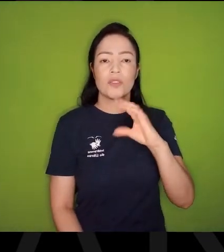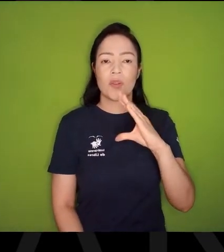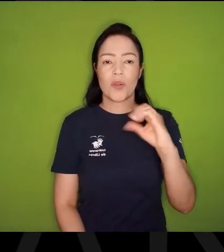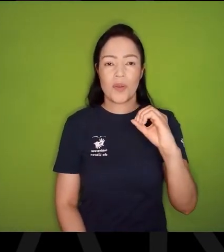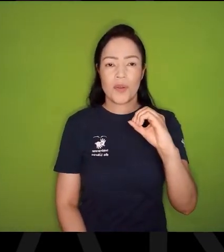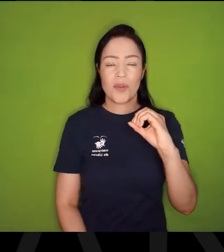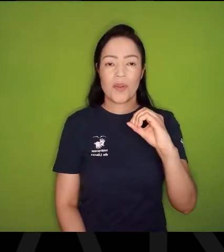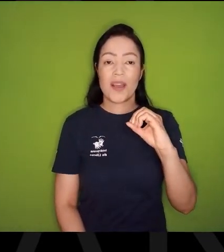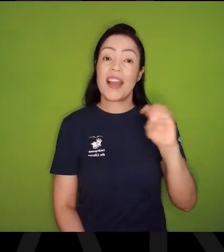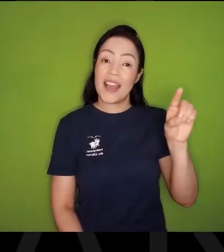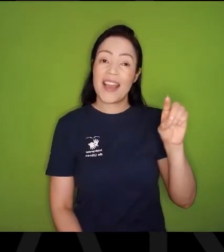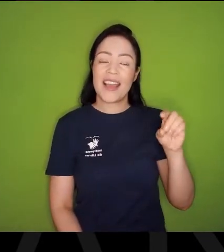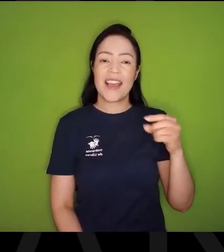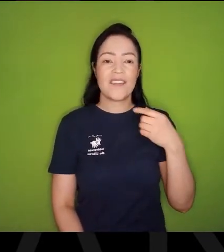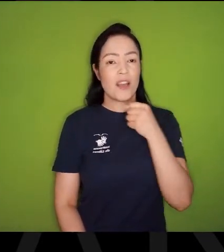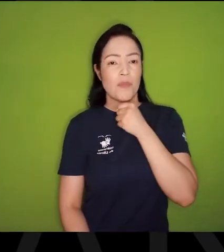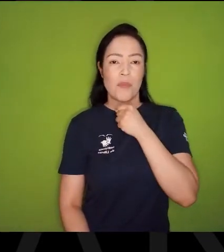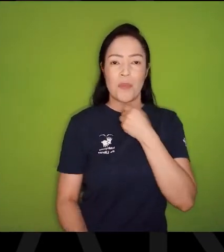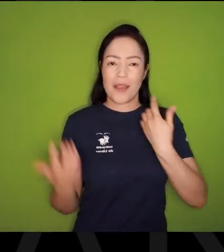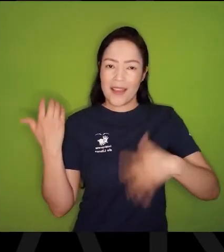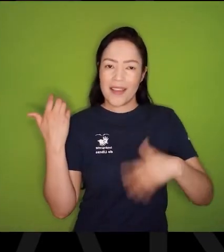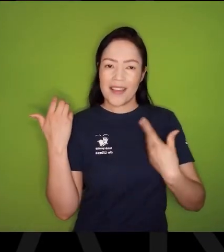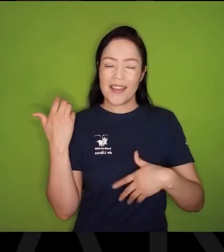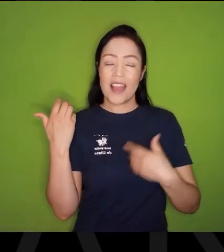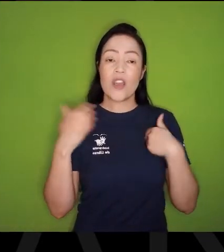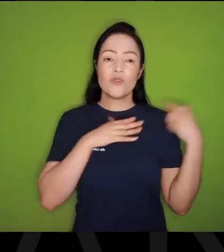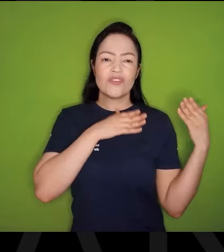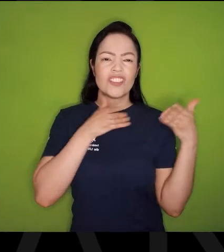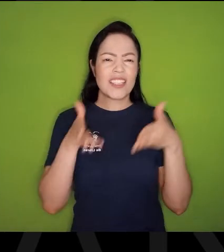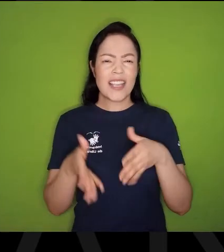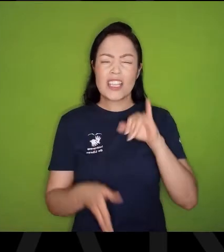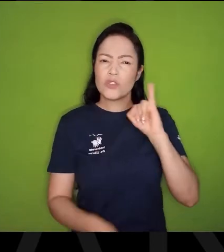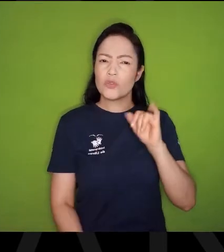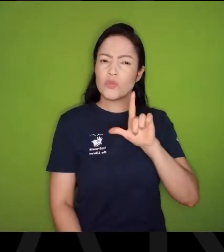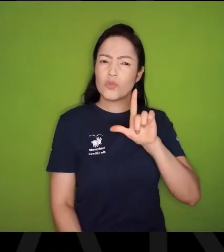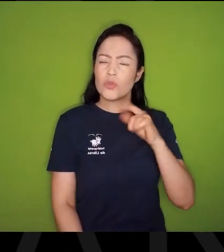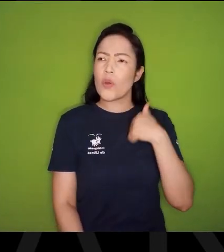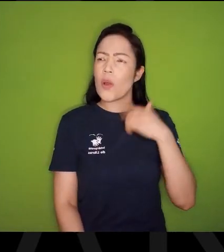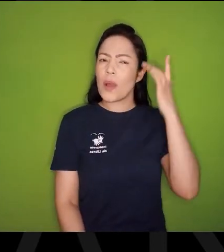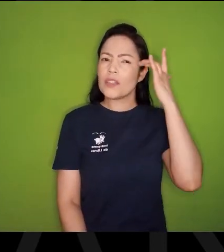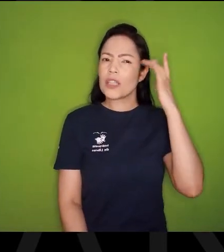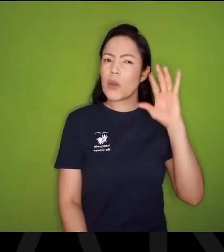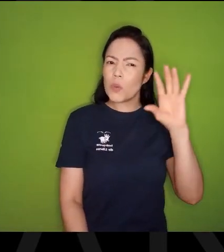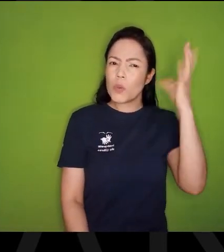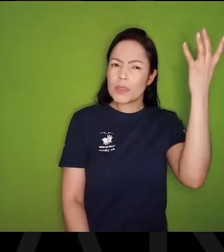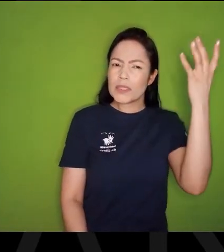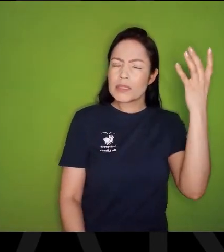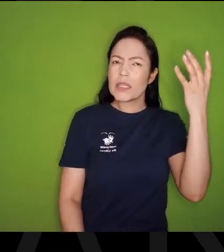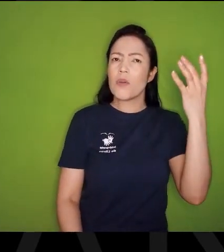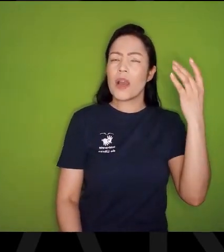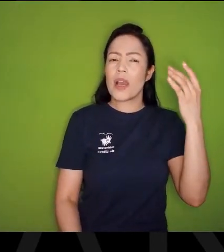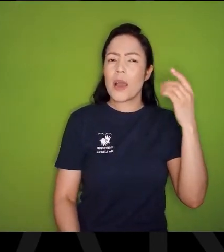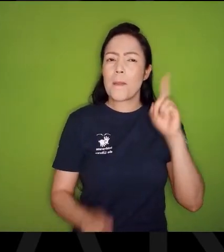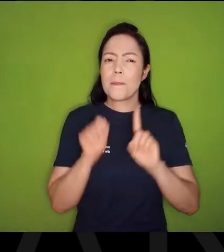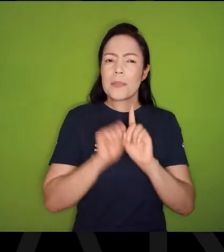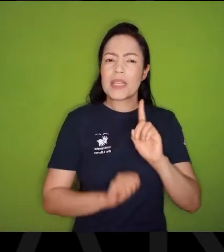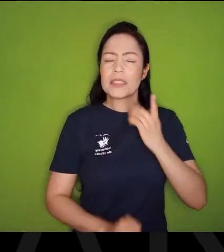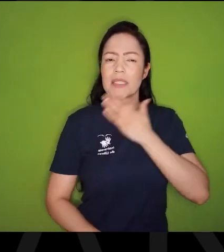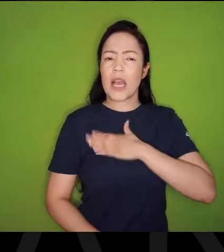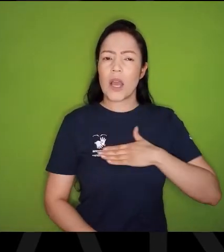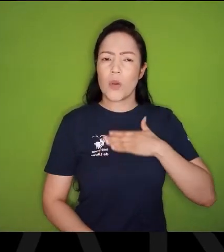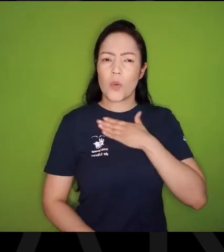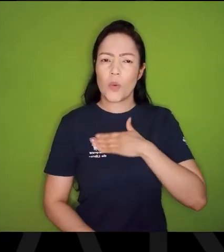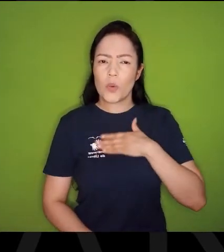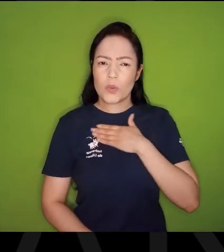em julho, Isso deve ter acontecido em agosto, Que é Denise